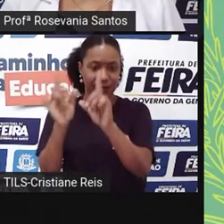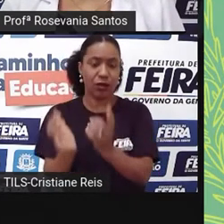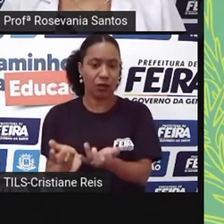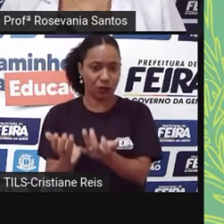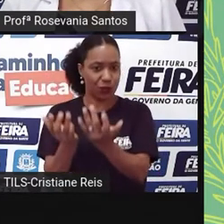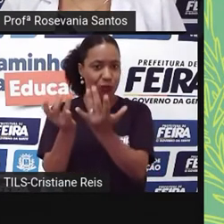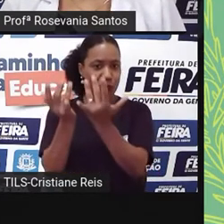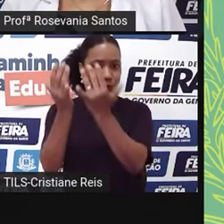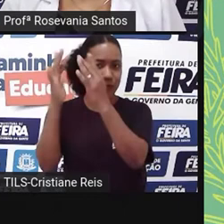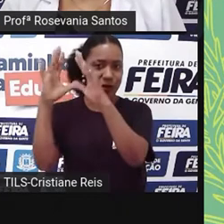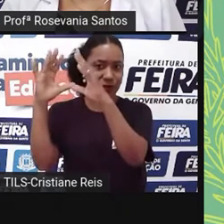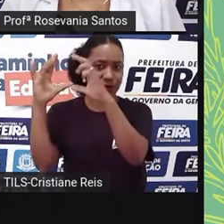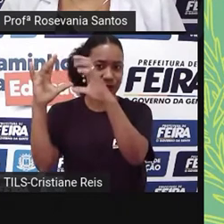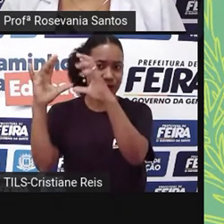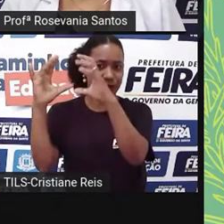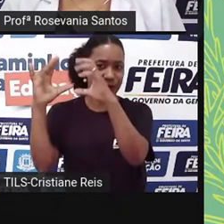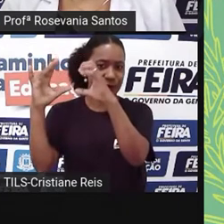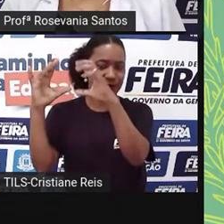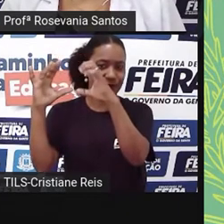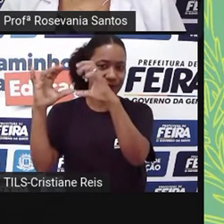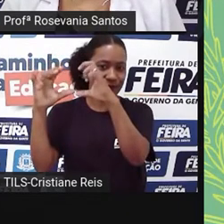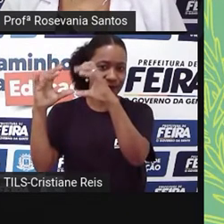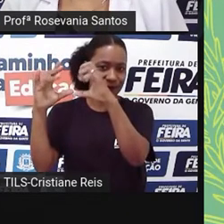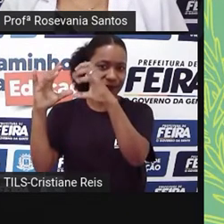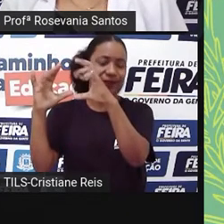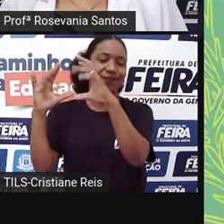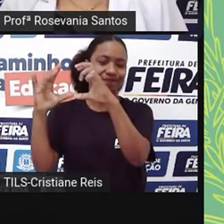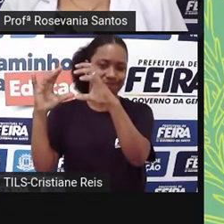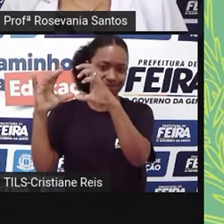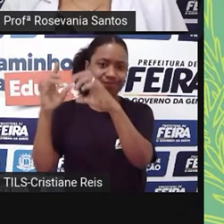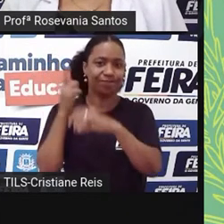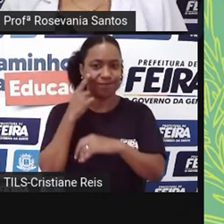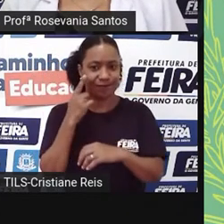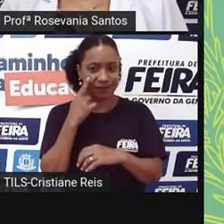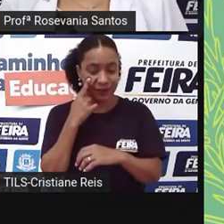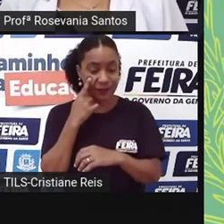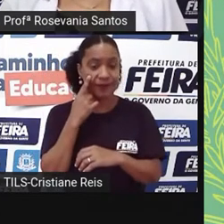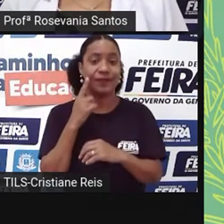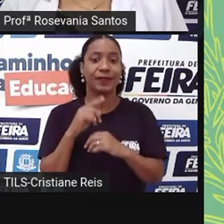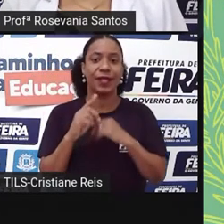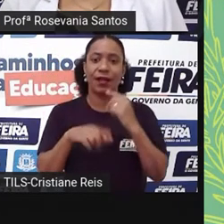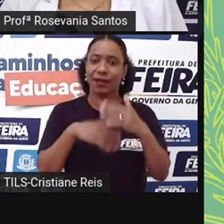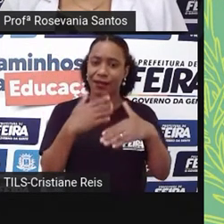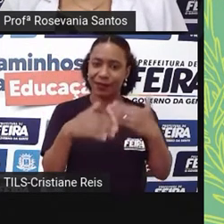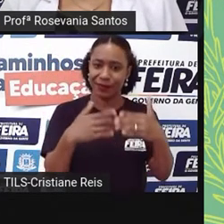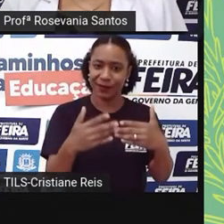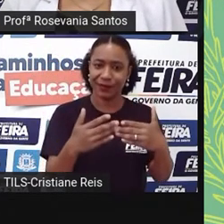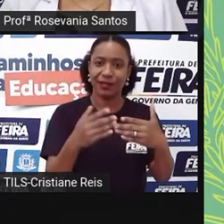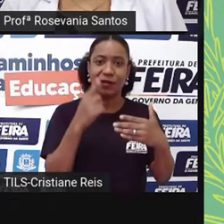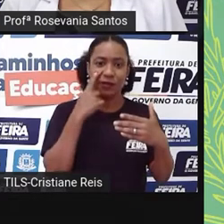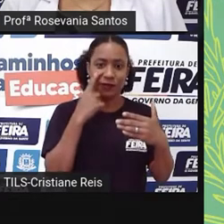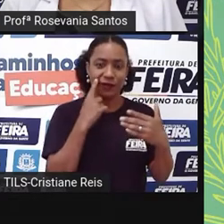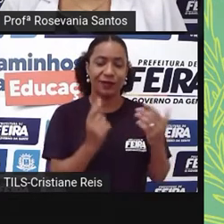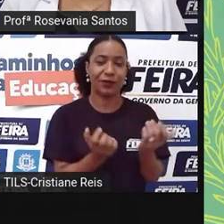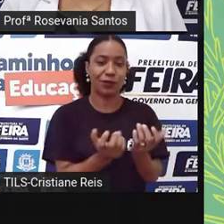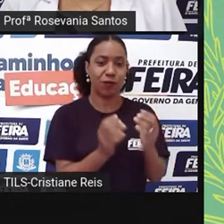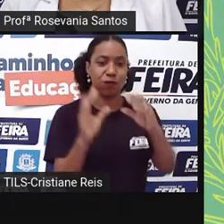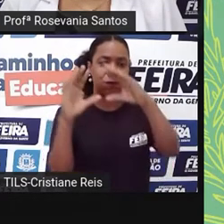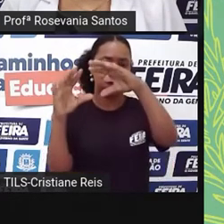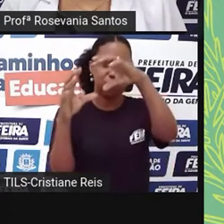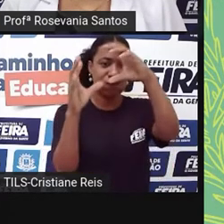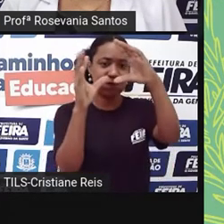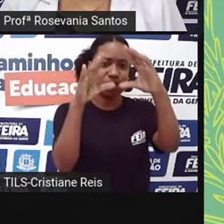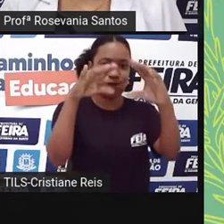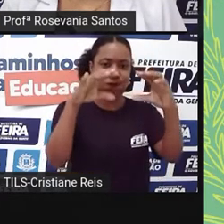formando lá as nuvens e carregando essa umidade dessa região aqui, que é a área do oceano. Já aqui nessa região, quando essas nuvens chegam